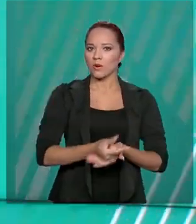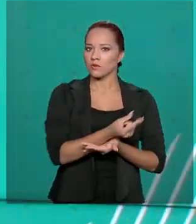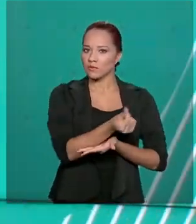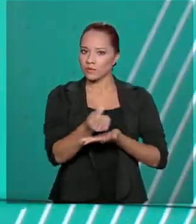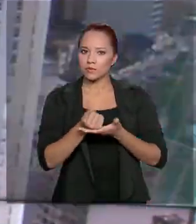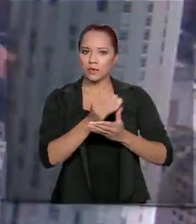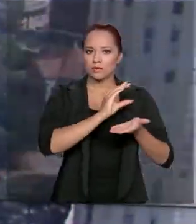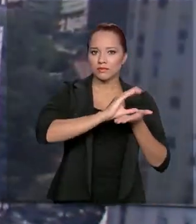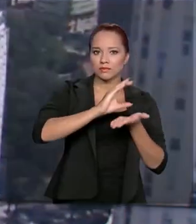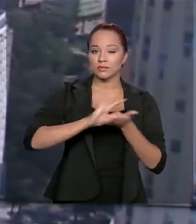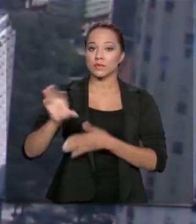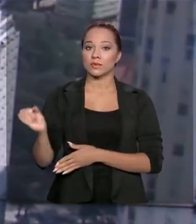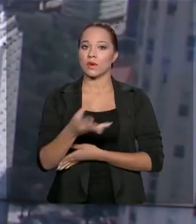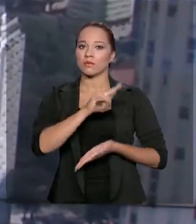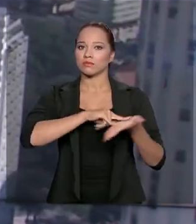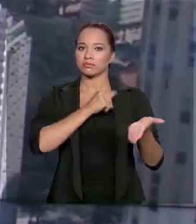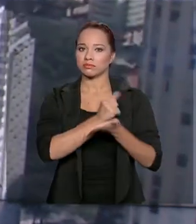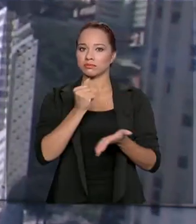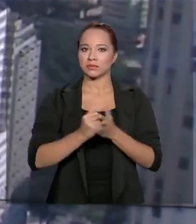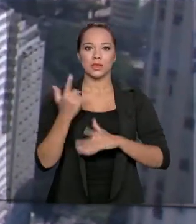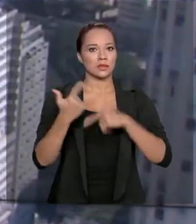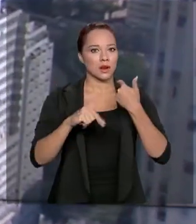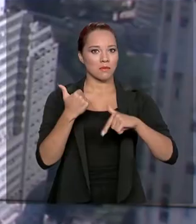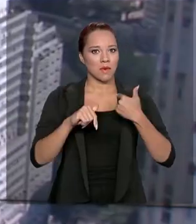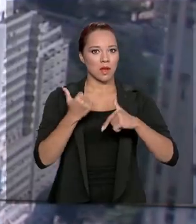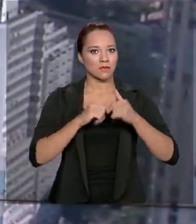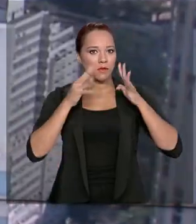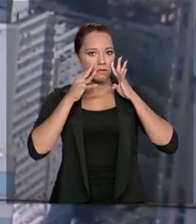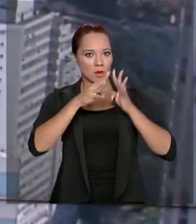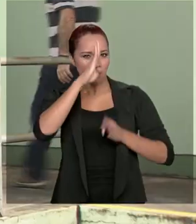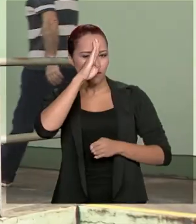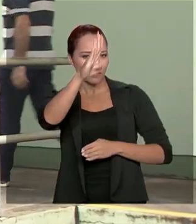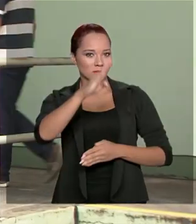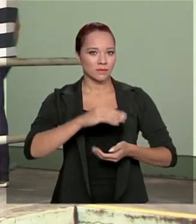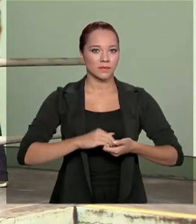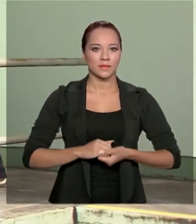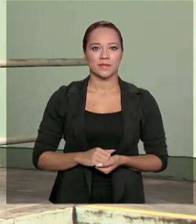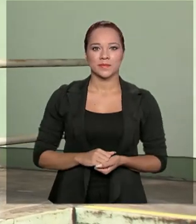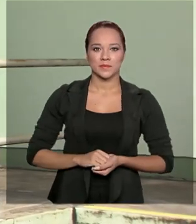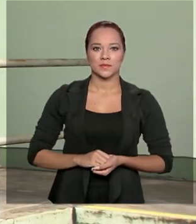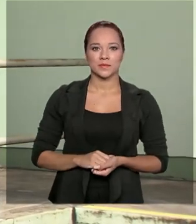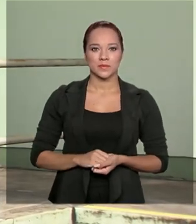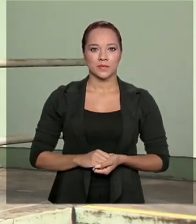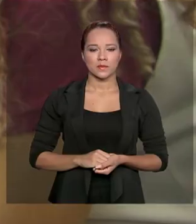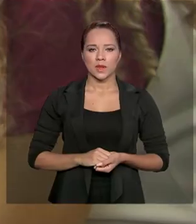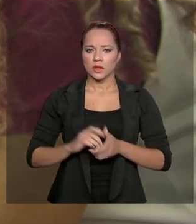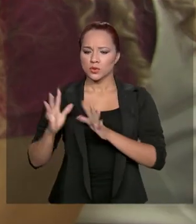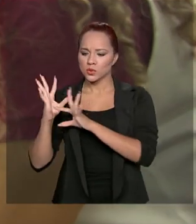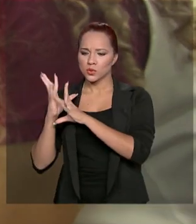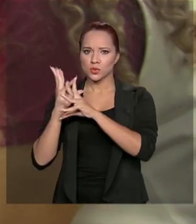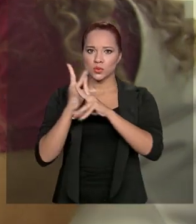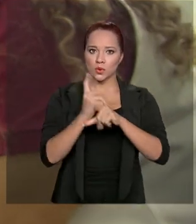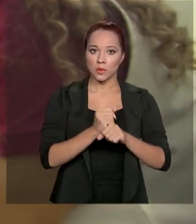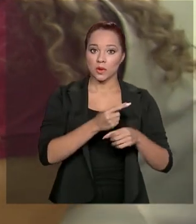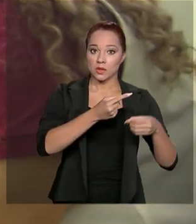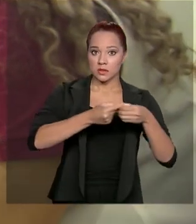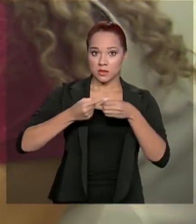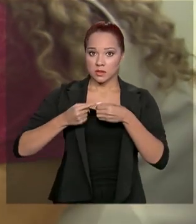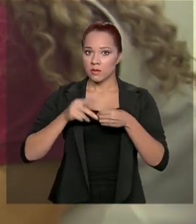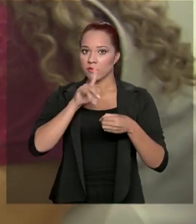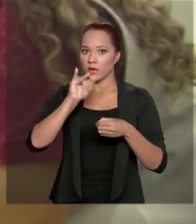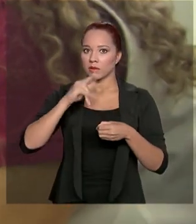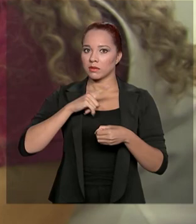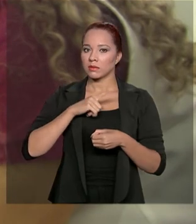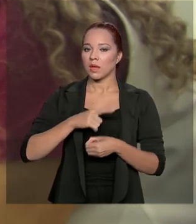novas contratações em serviços de atenção primária. Ao todo, as cidades vão contar com 1